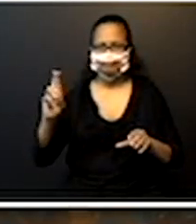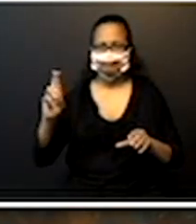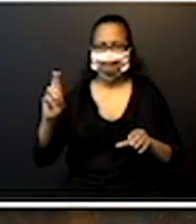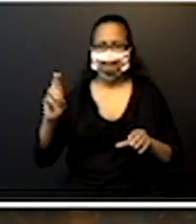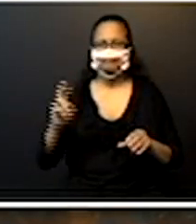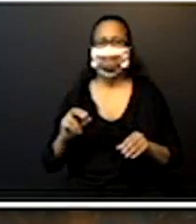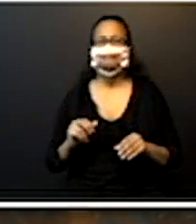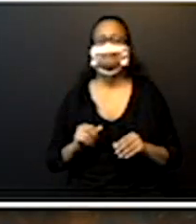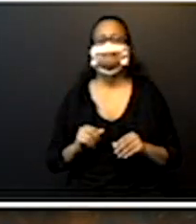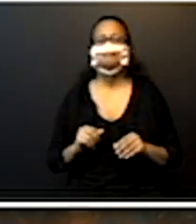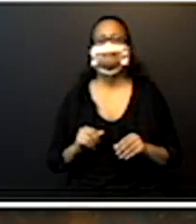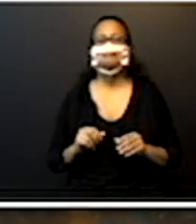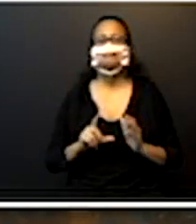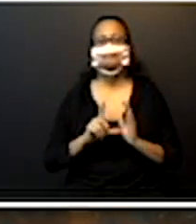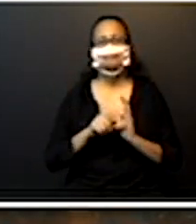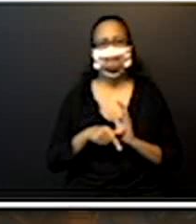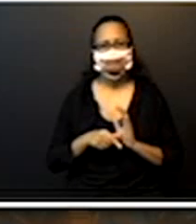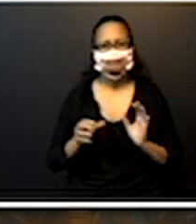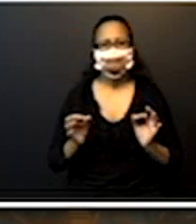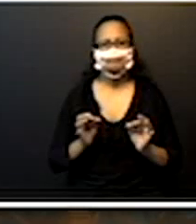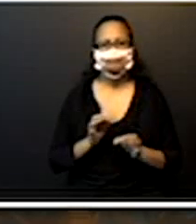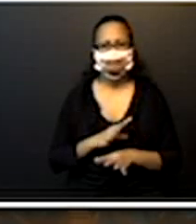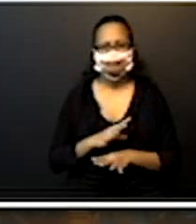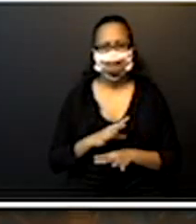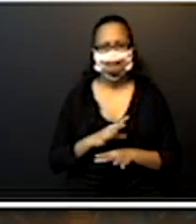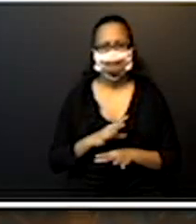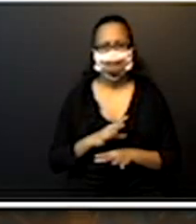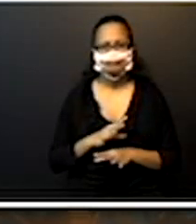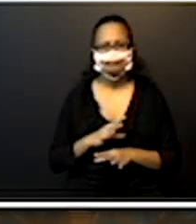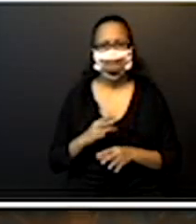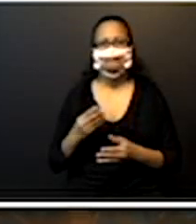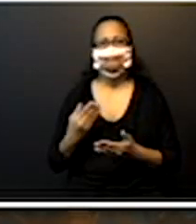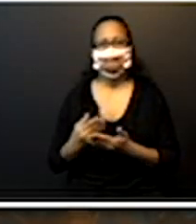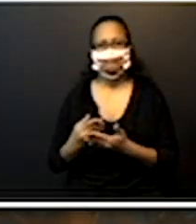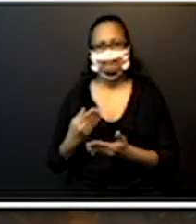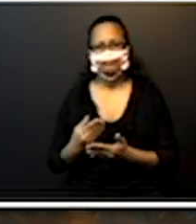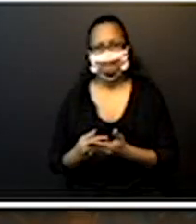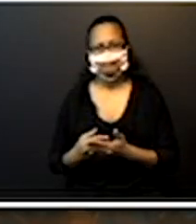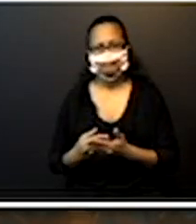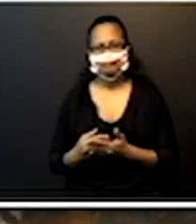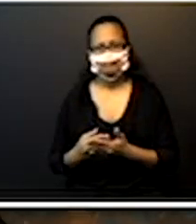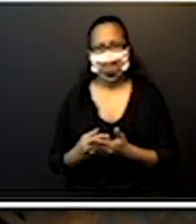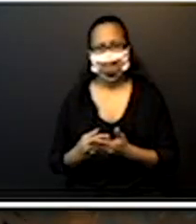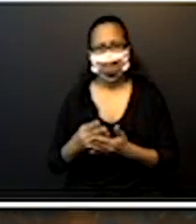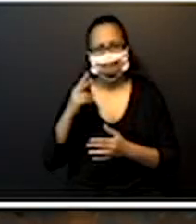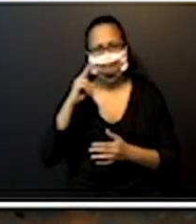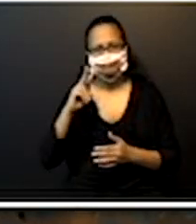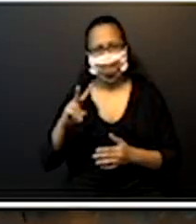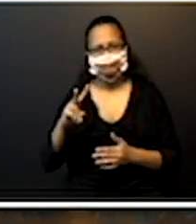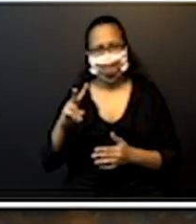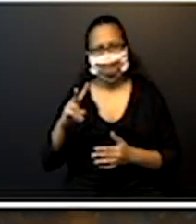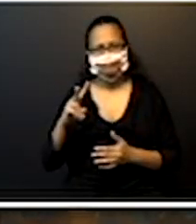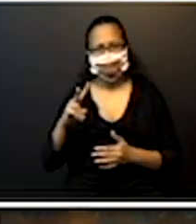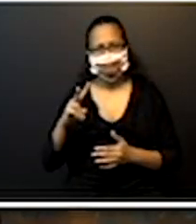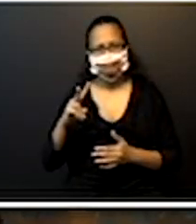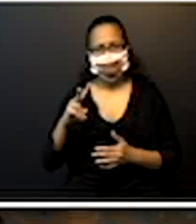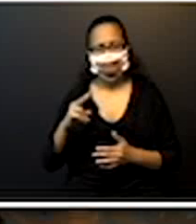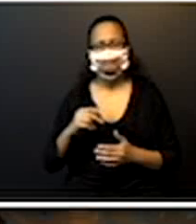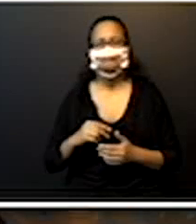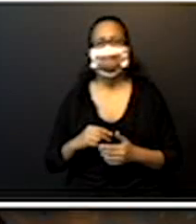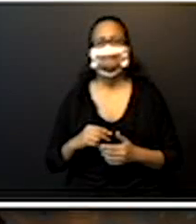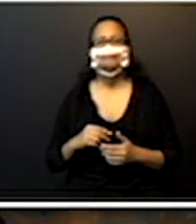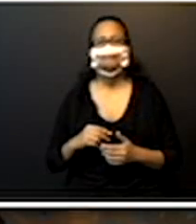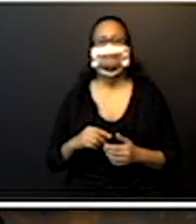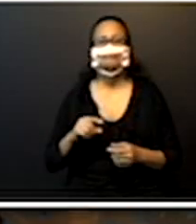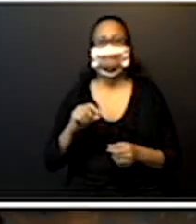Depois que a gente terminar a videoaula, vocês assistirem a videoaula, vocês voltam e tentam